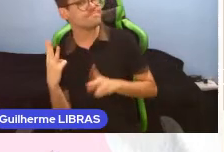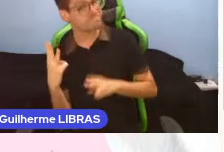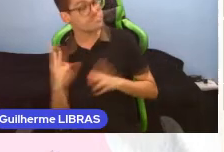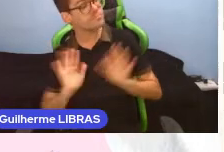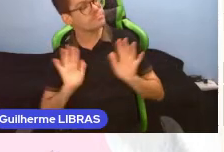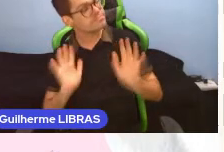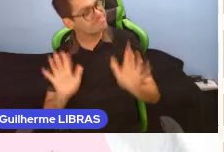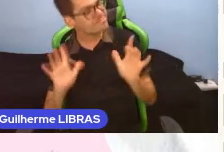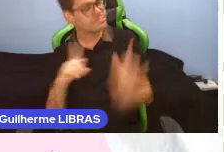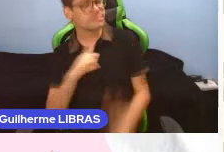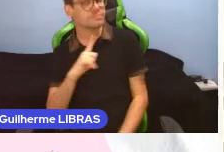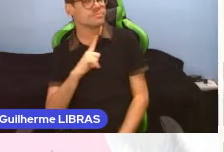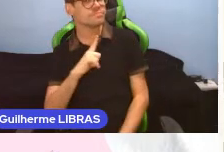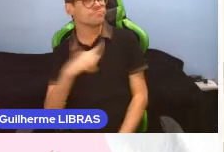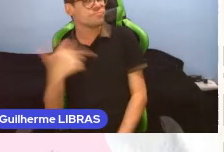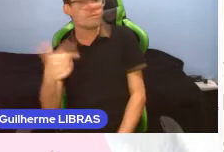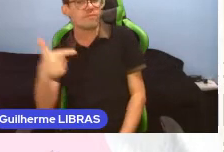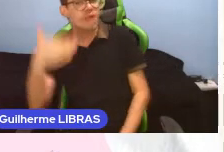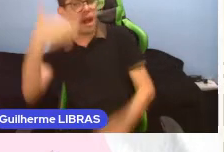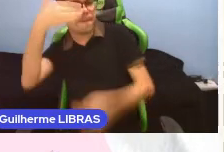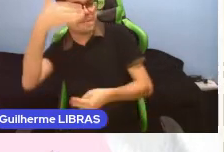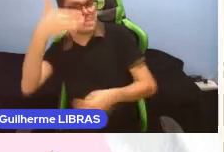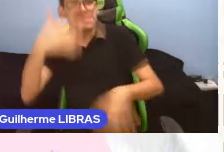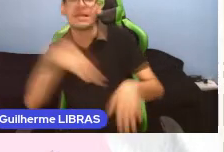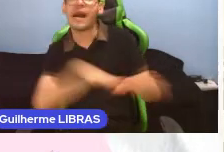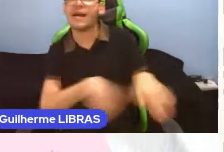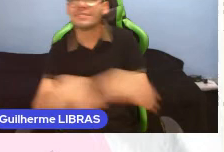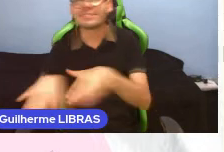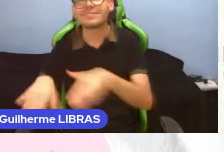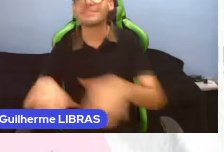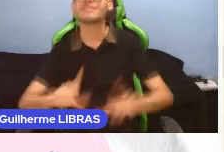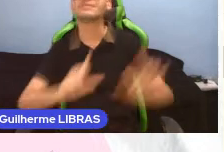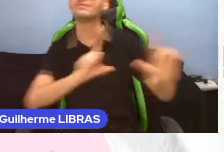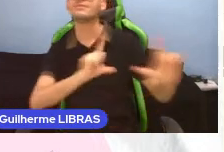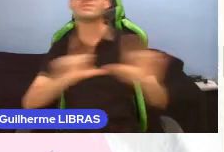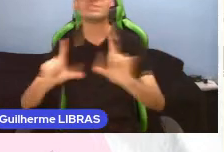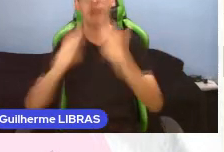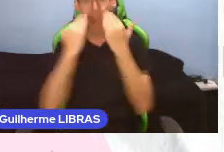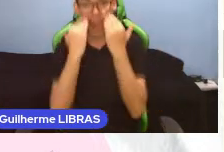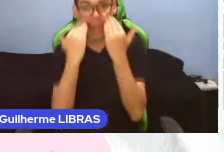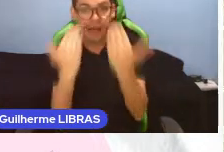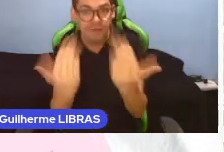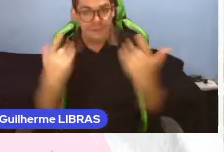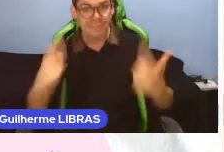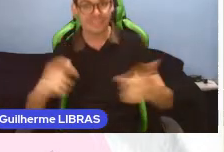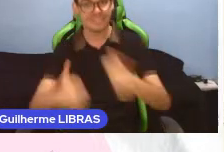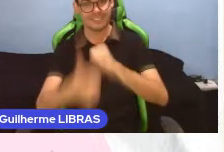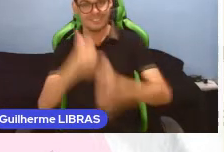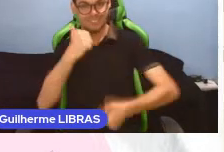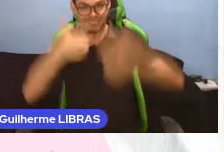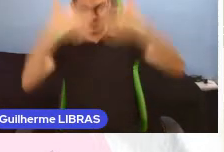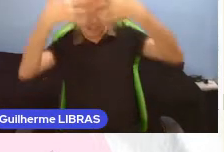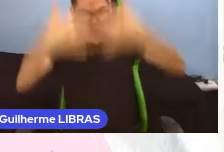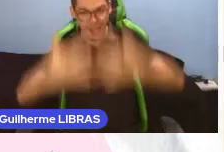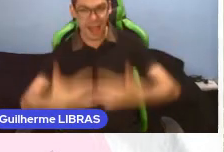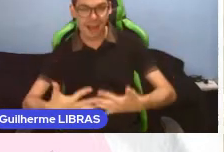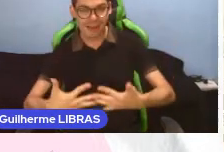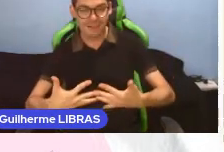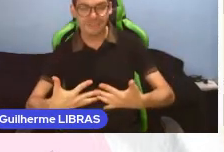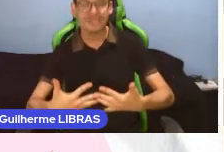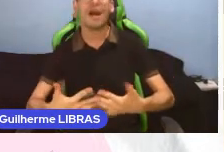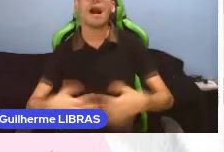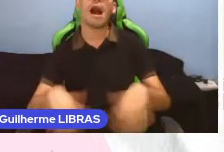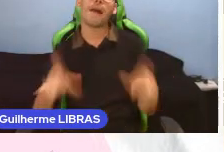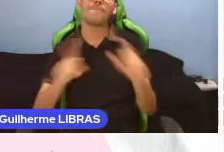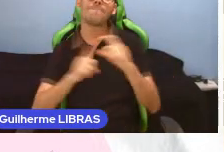já não há mais o tapume e as crianças estão sem caixote diante de sua tela de arame. Logo abaixo, a